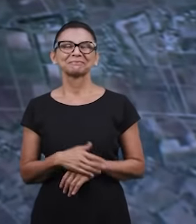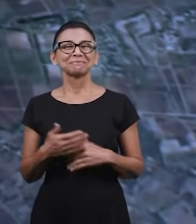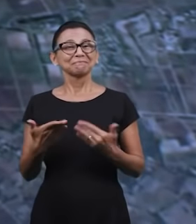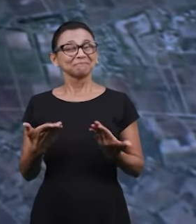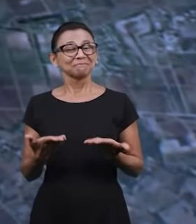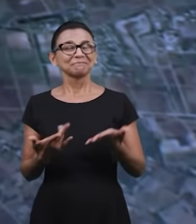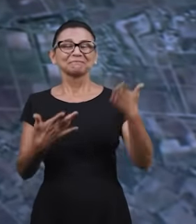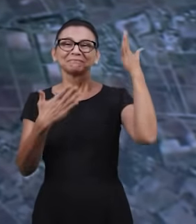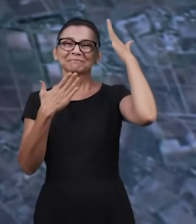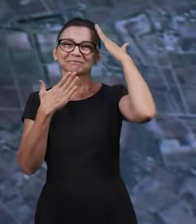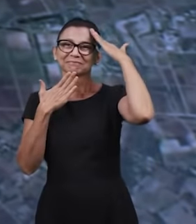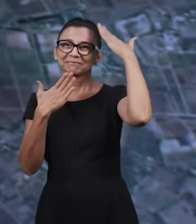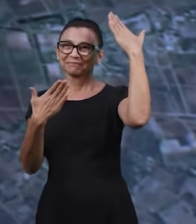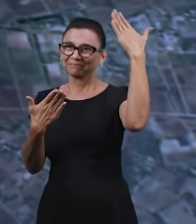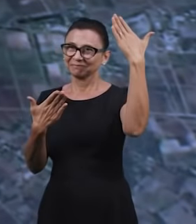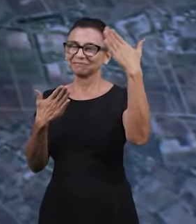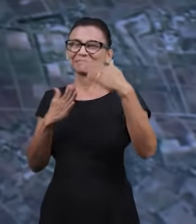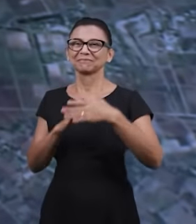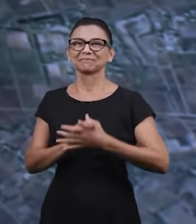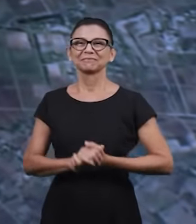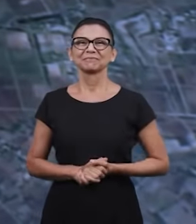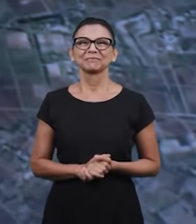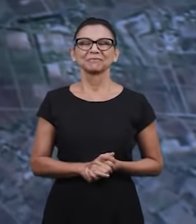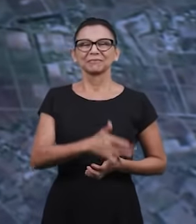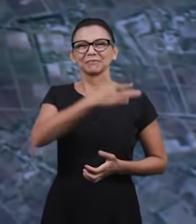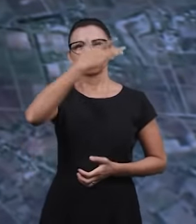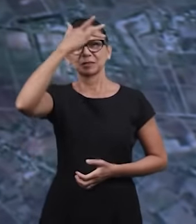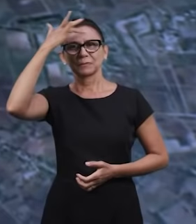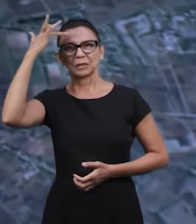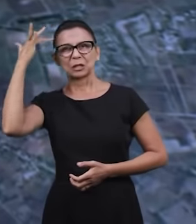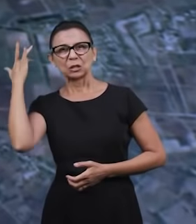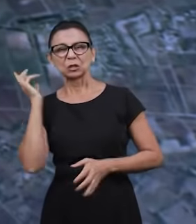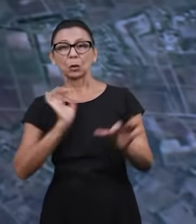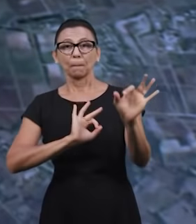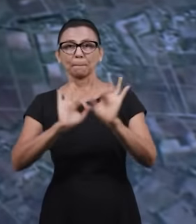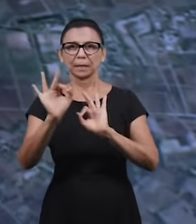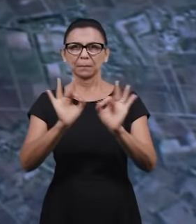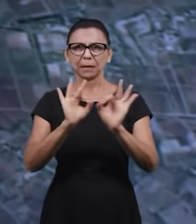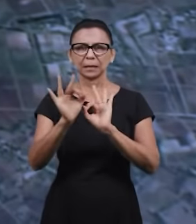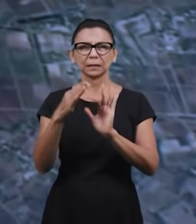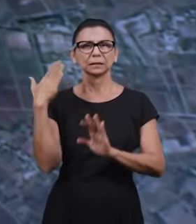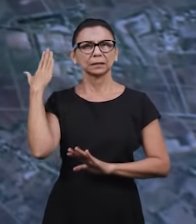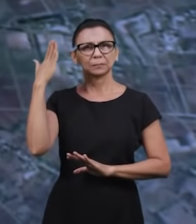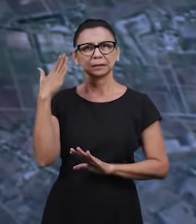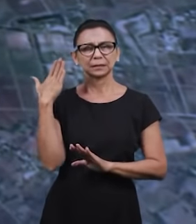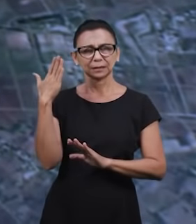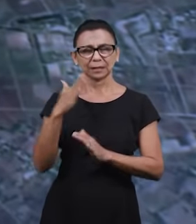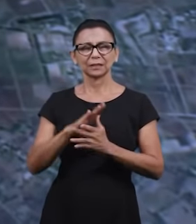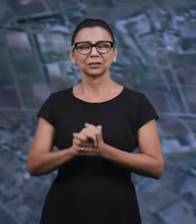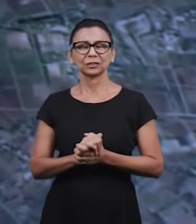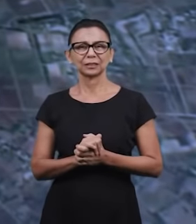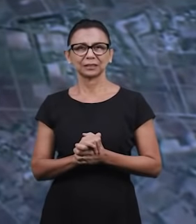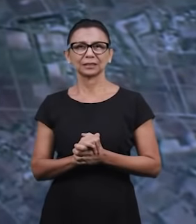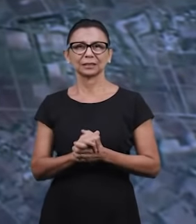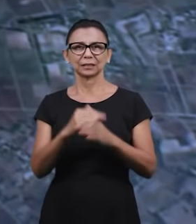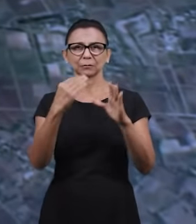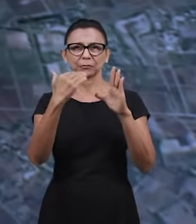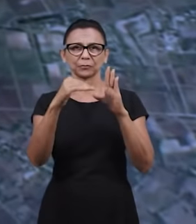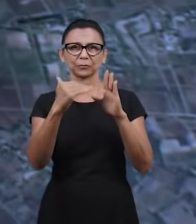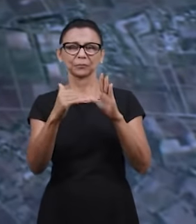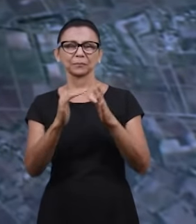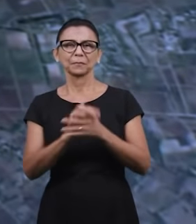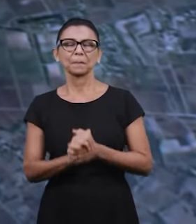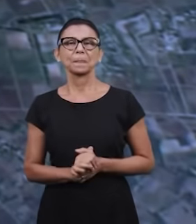E os seus agradecimentos também àqueles que estão produzindo as mensagens que são canalizadas aí para os